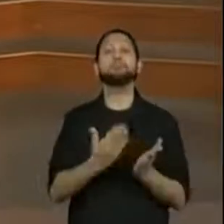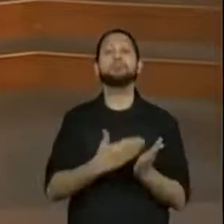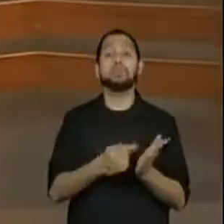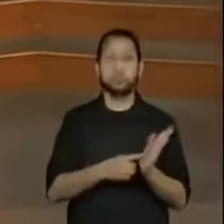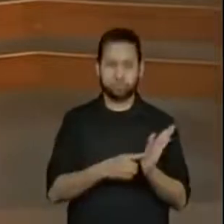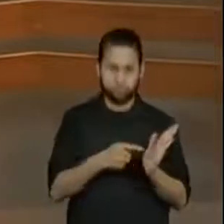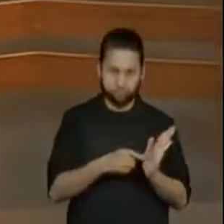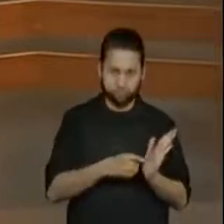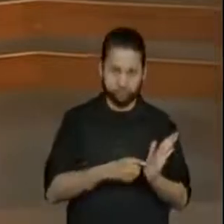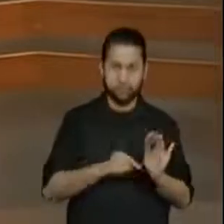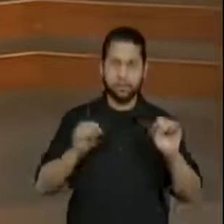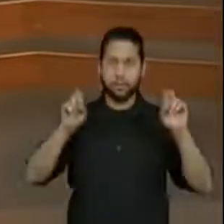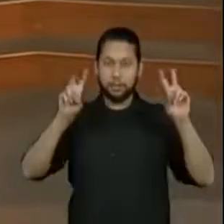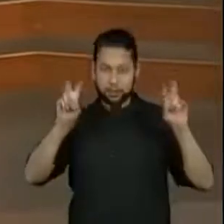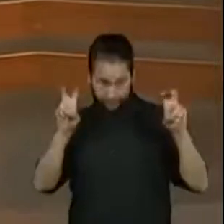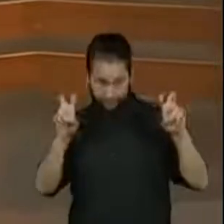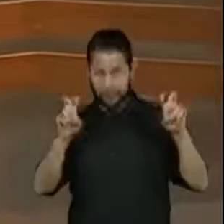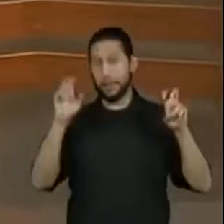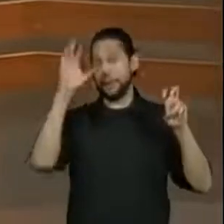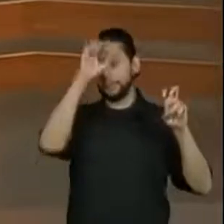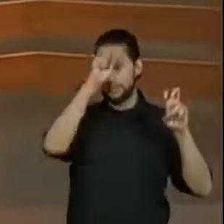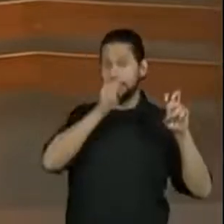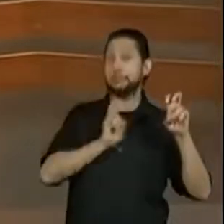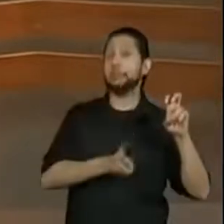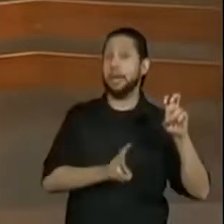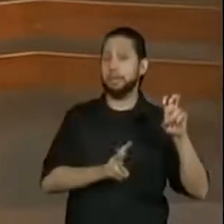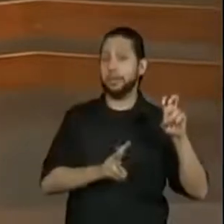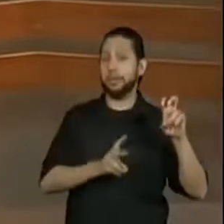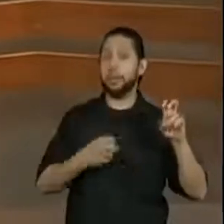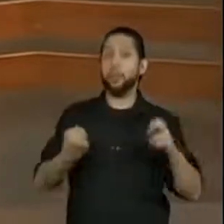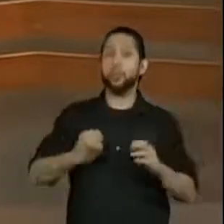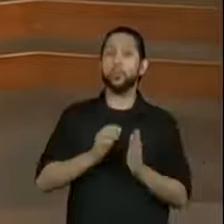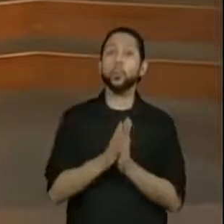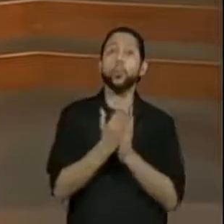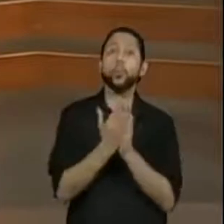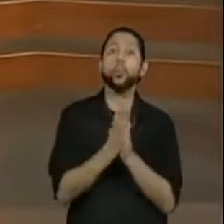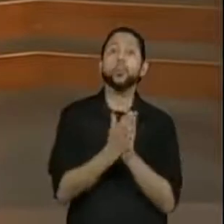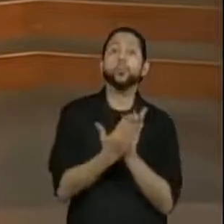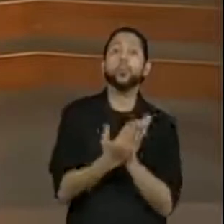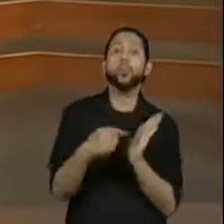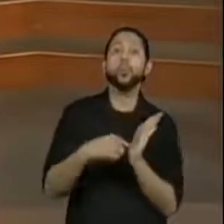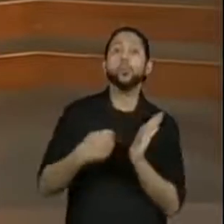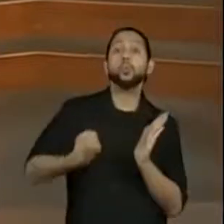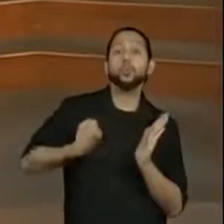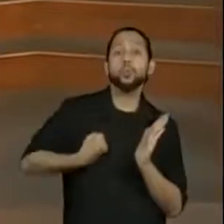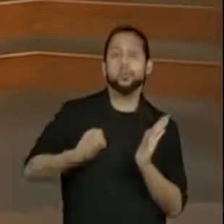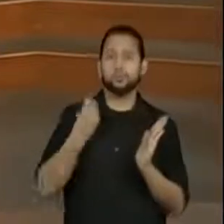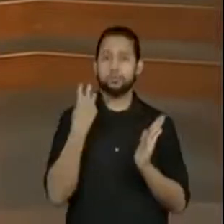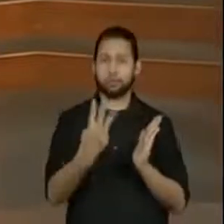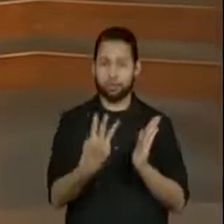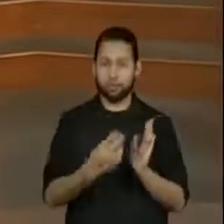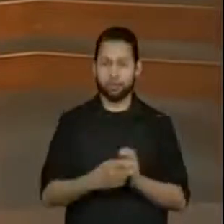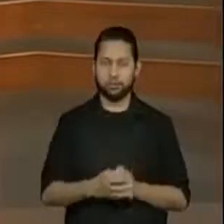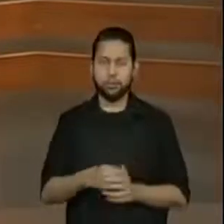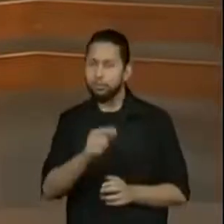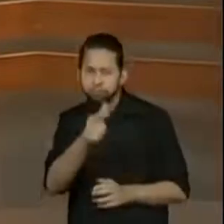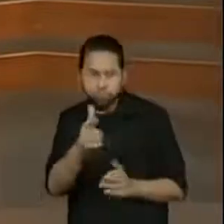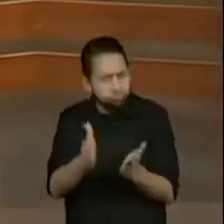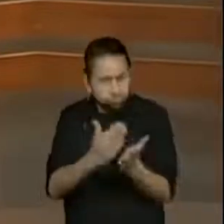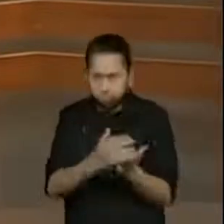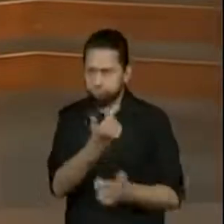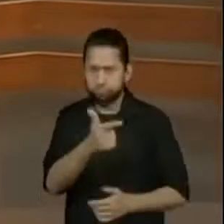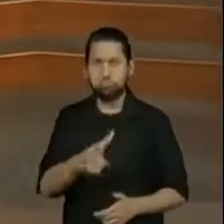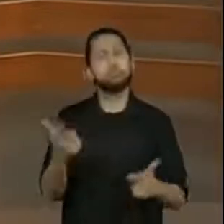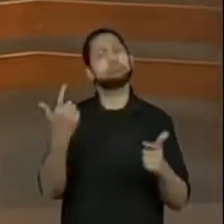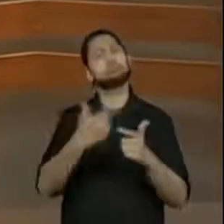Aprender sempre volume 3, ok? Proaline, não tenho o material em mãos, sem